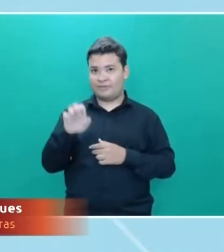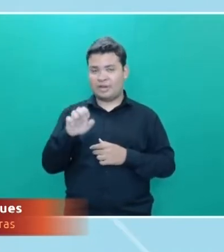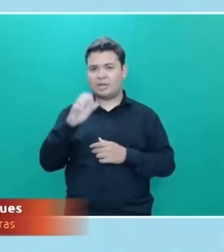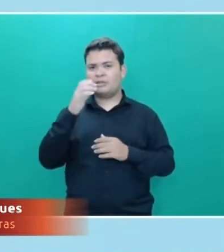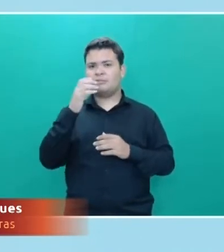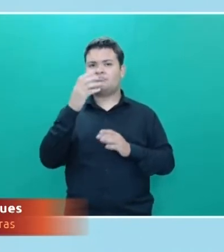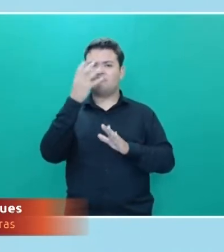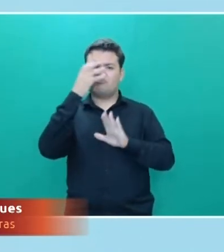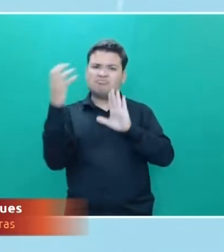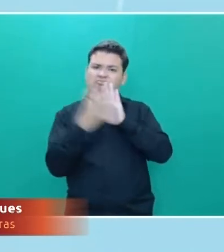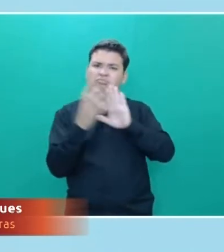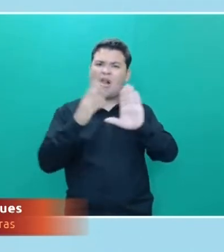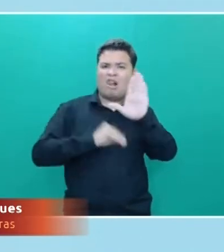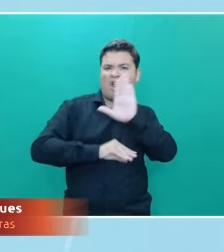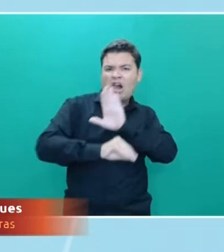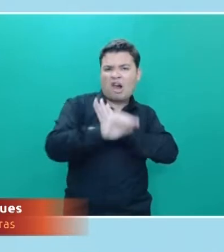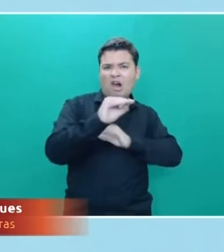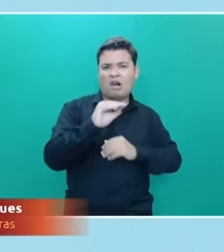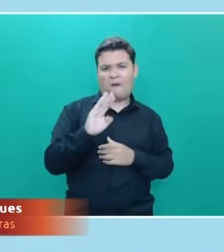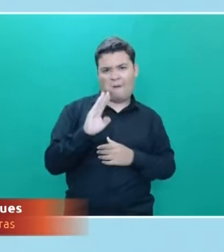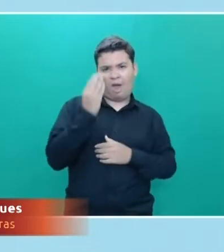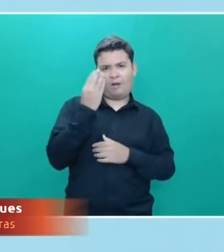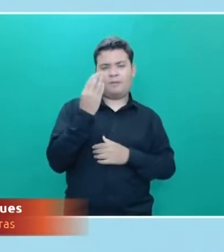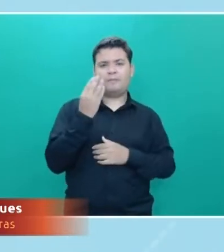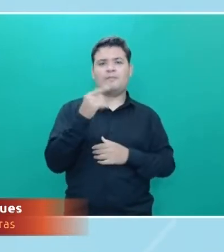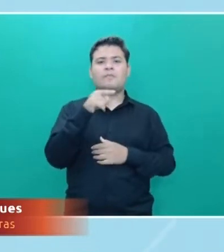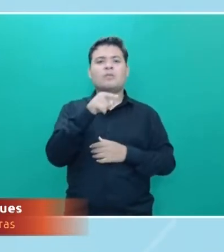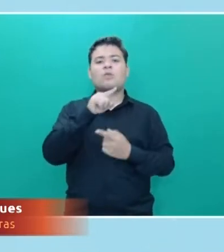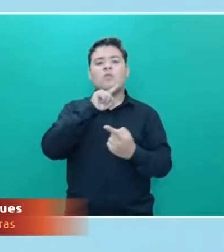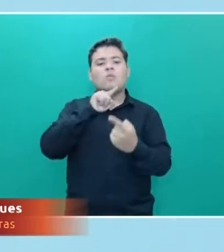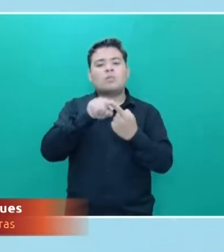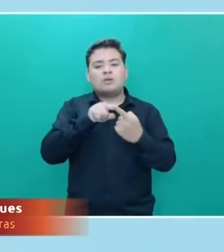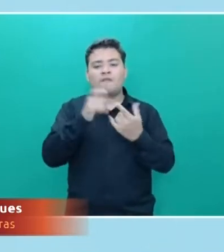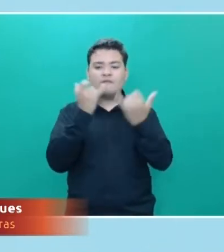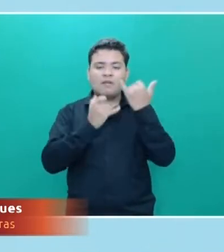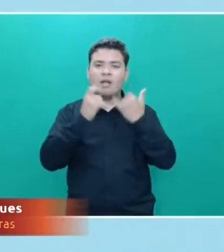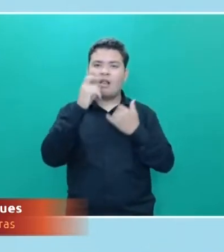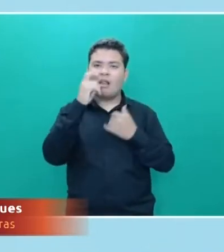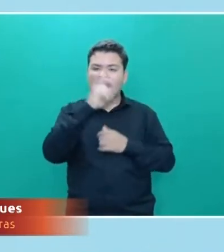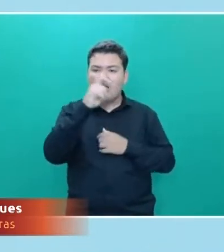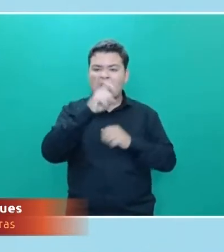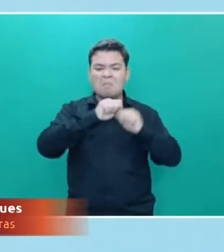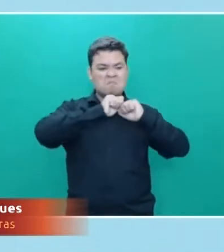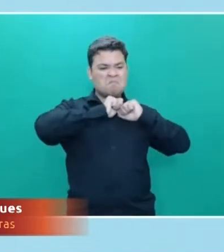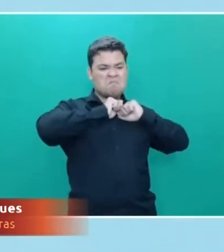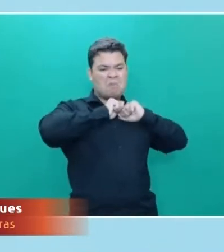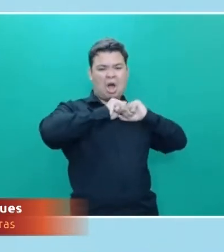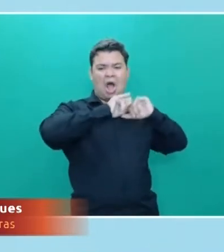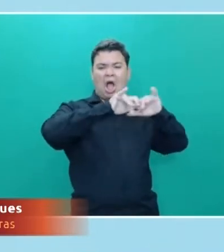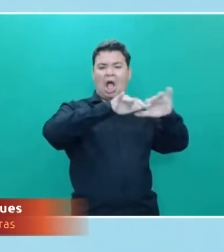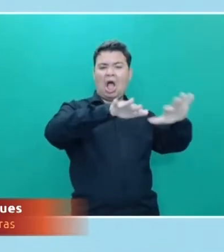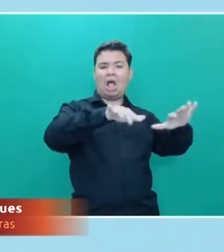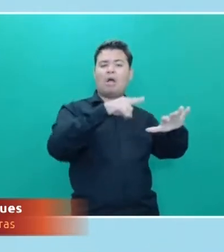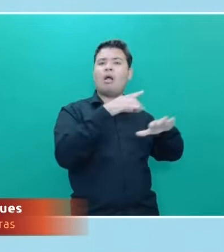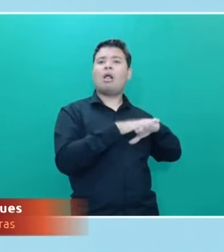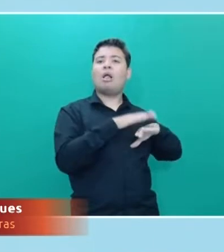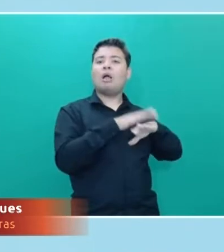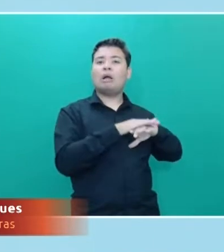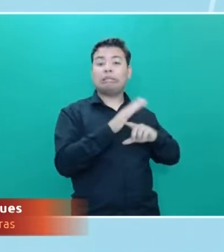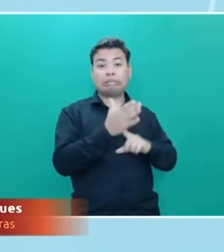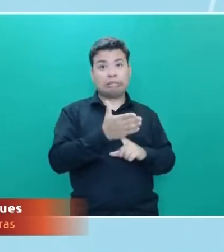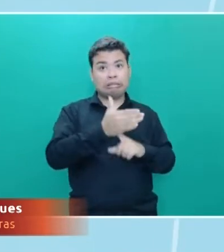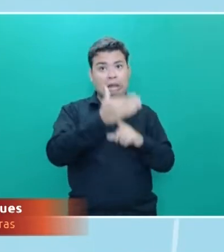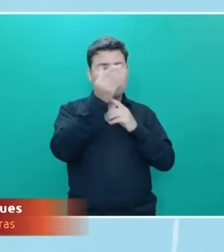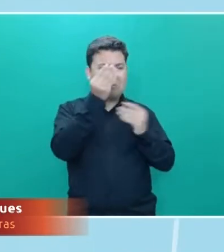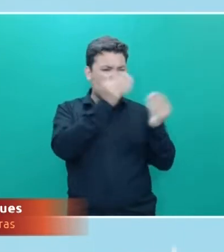para fazer com que informações falsas circulem, né? Um mecanismo altamente tecnológico, em que você pode,